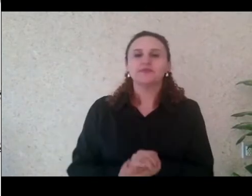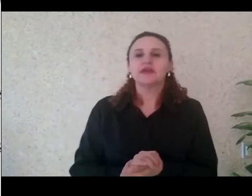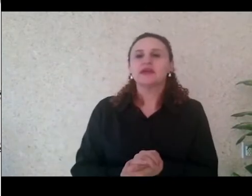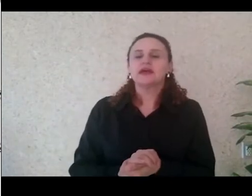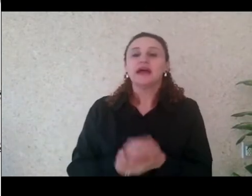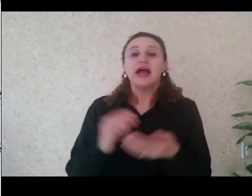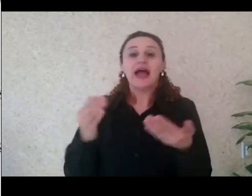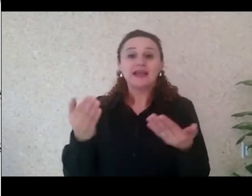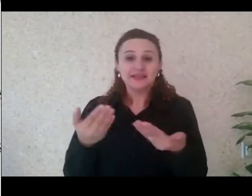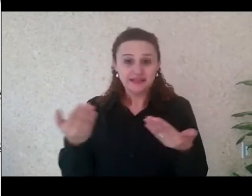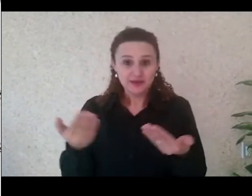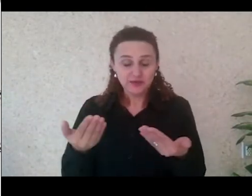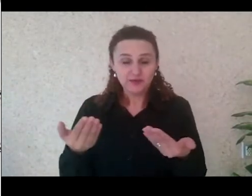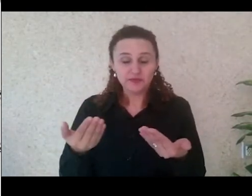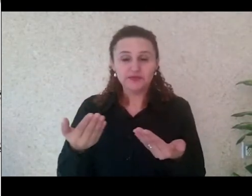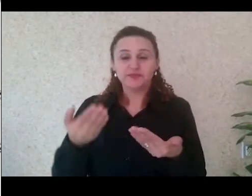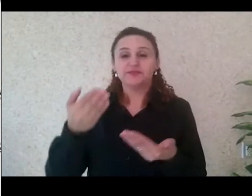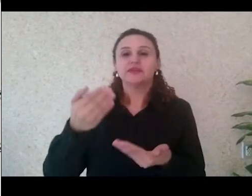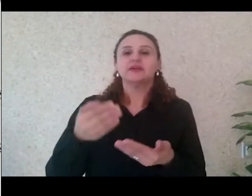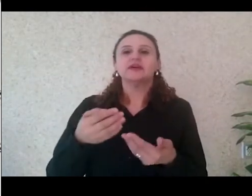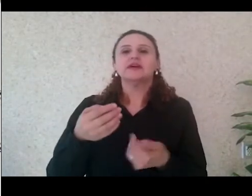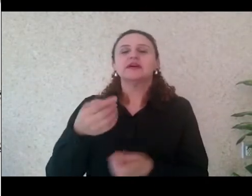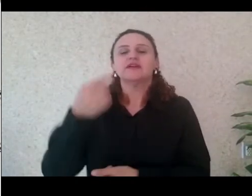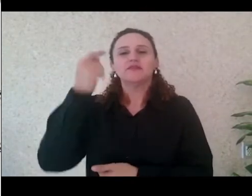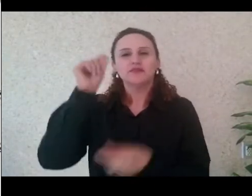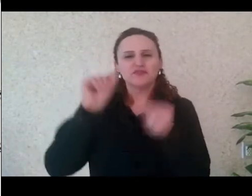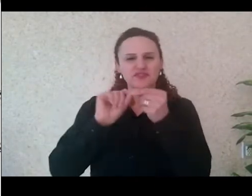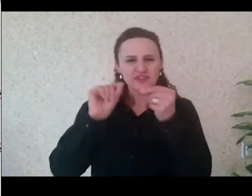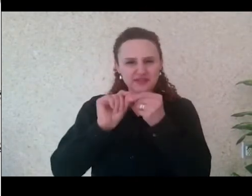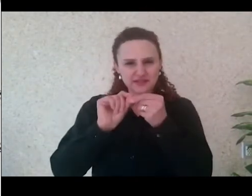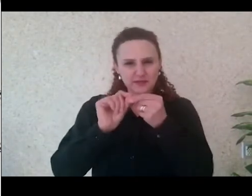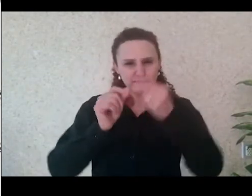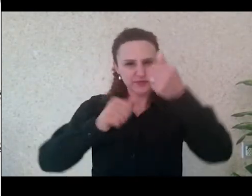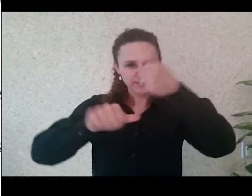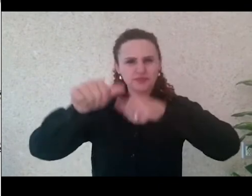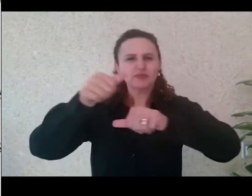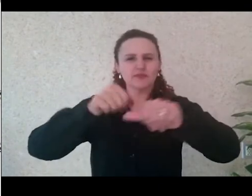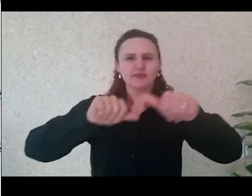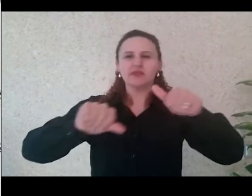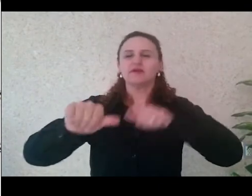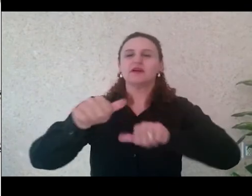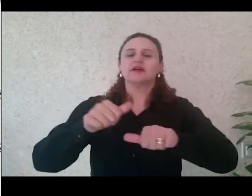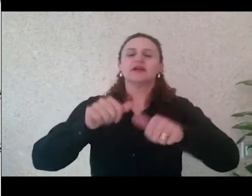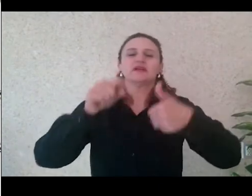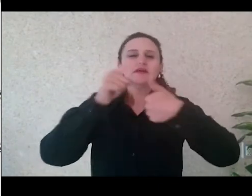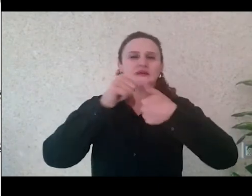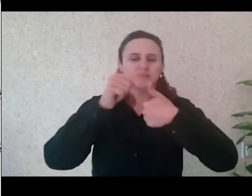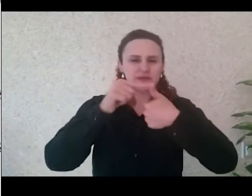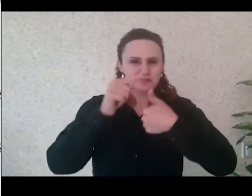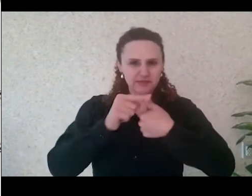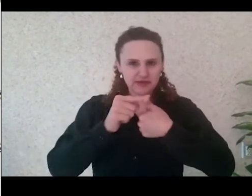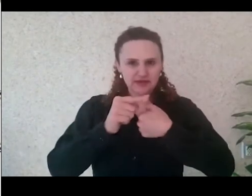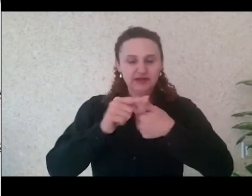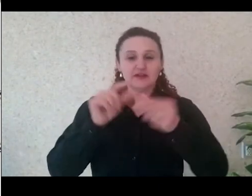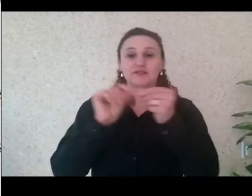nessa disciplina. A primeira, da aprendizagem colaborativa, vocês vão desenvolver um booktube. Na aprendizagem baseada em pesquisas,